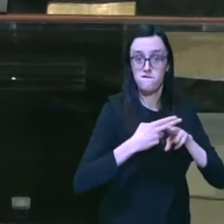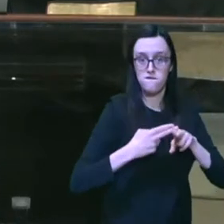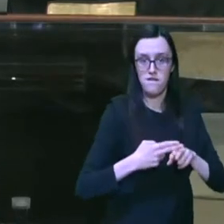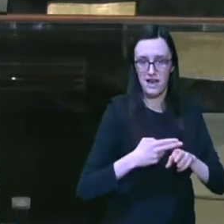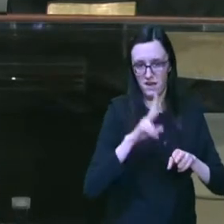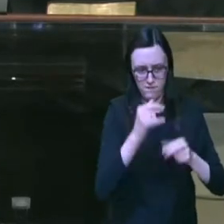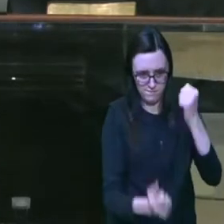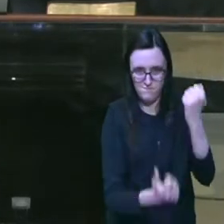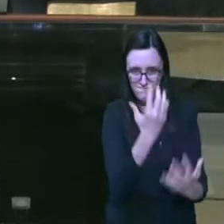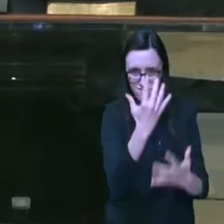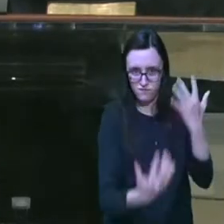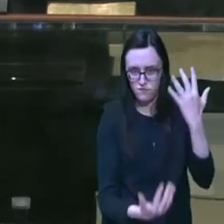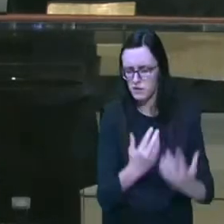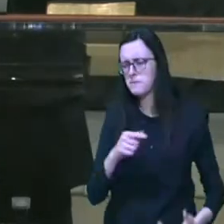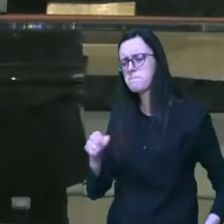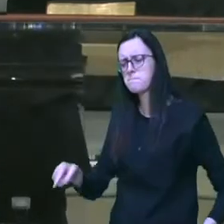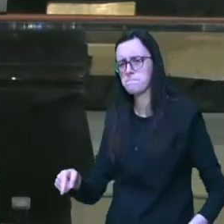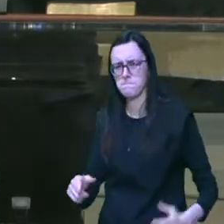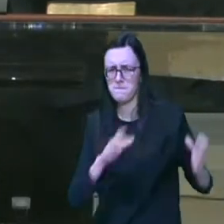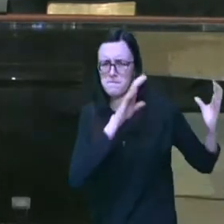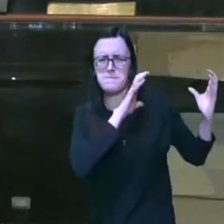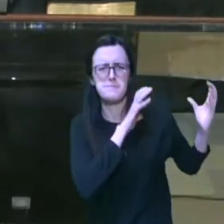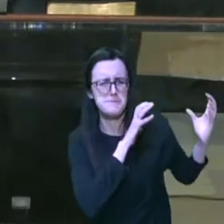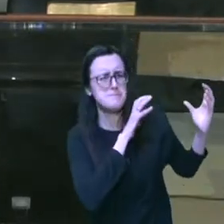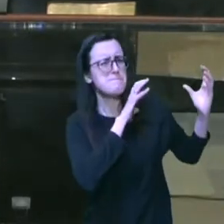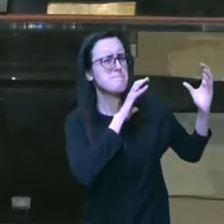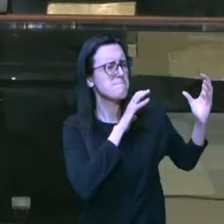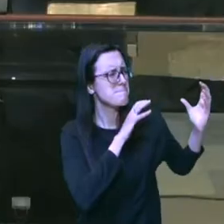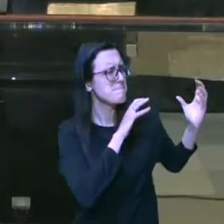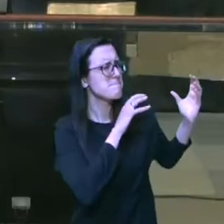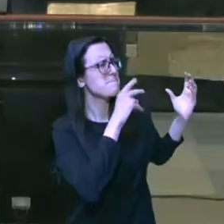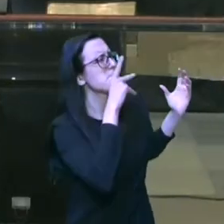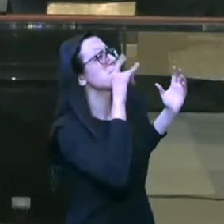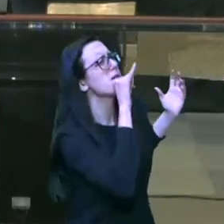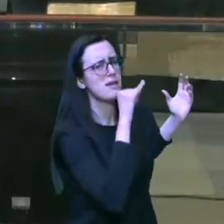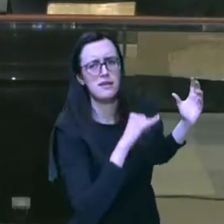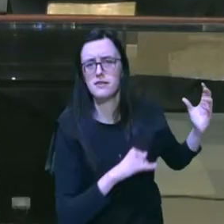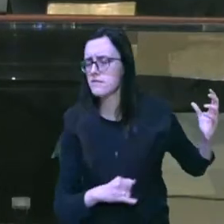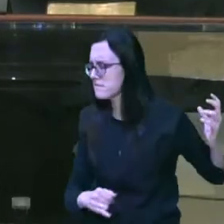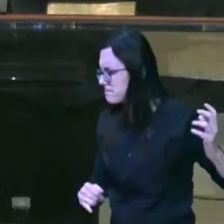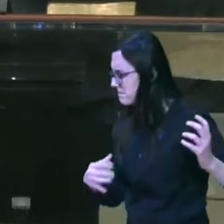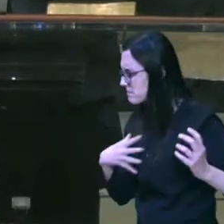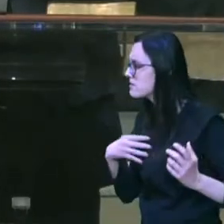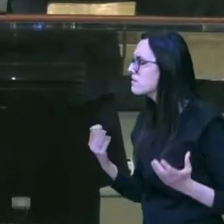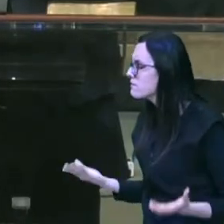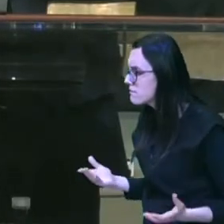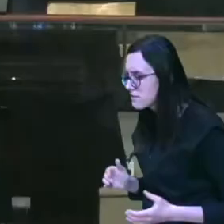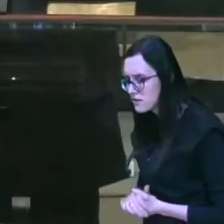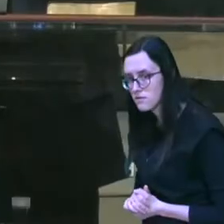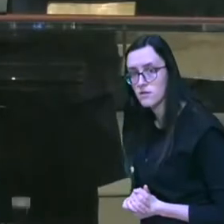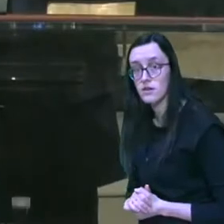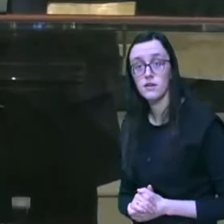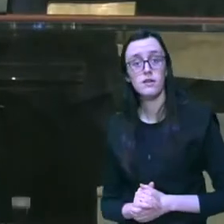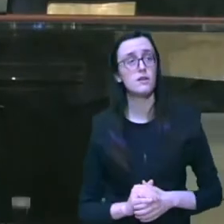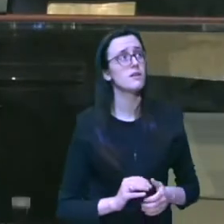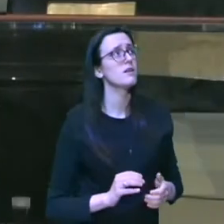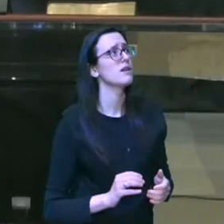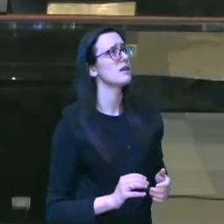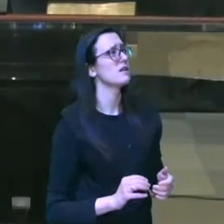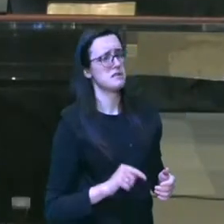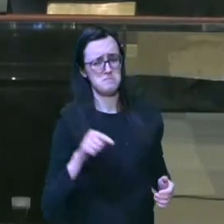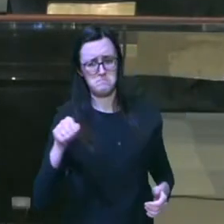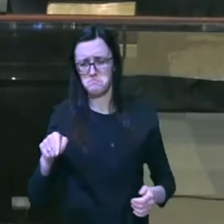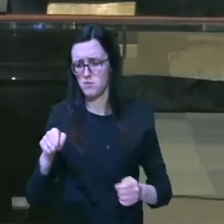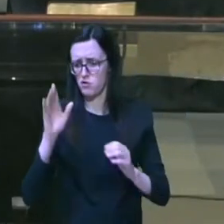os dois juntos Isaac disse a seu pai Abraão meu pai sim meu filho respondeu Abraão Isaac perguntou as